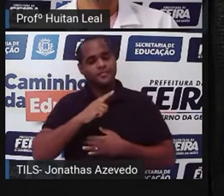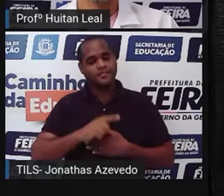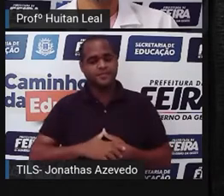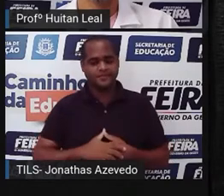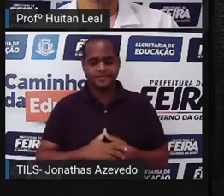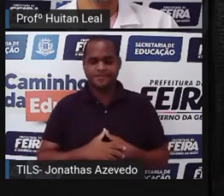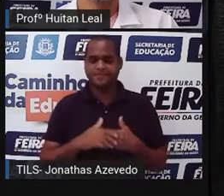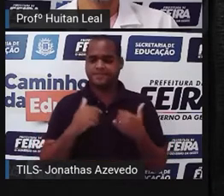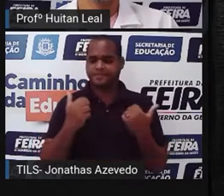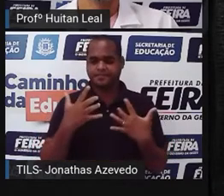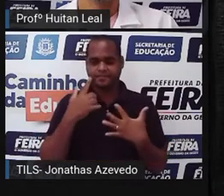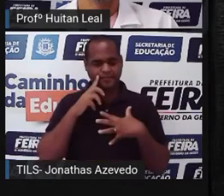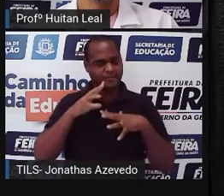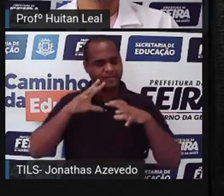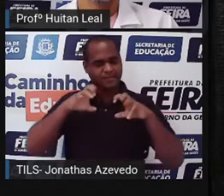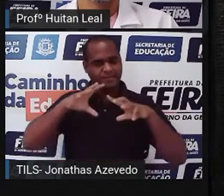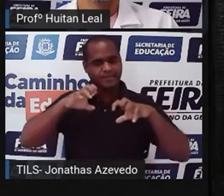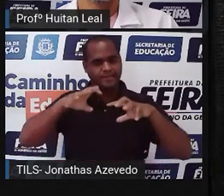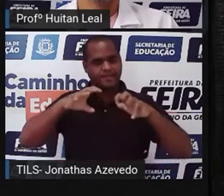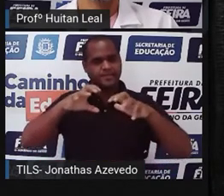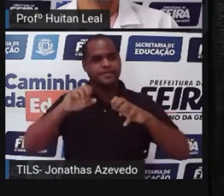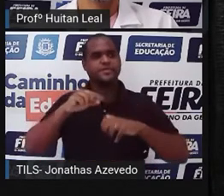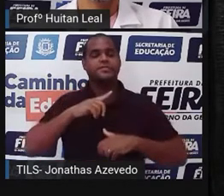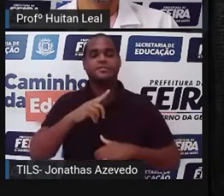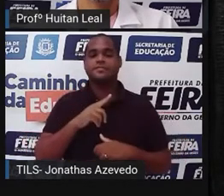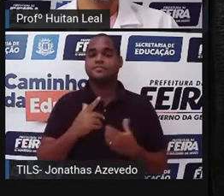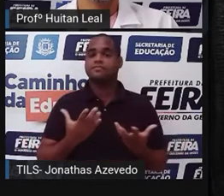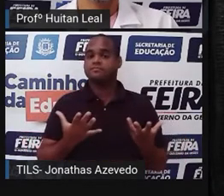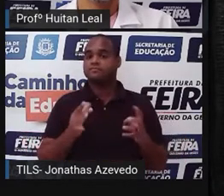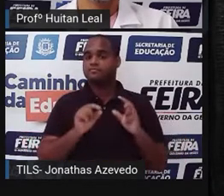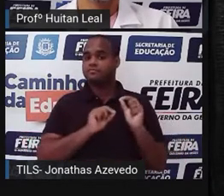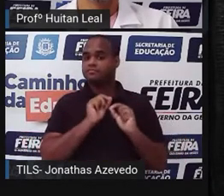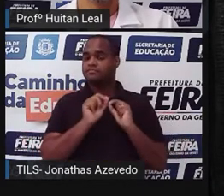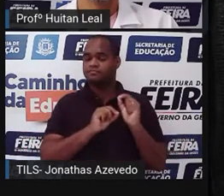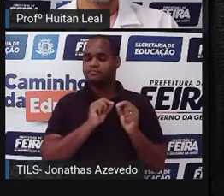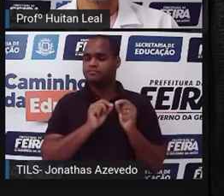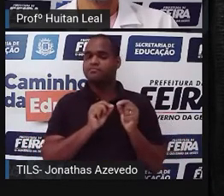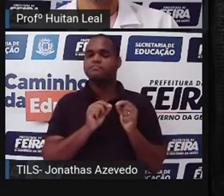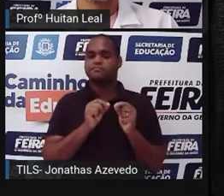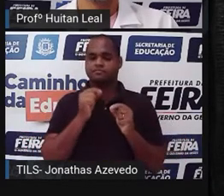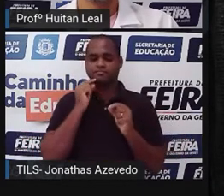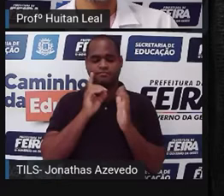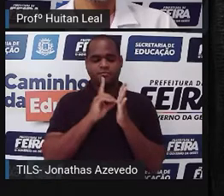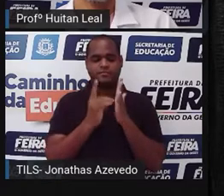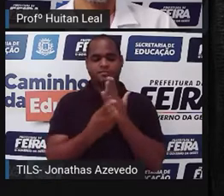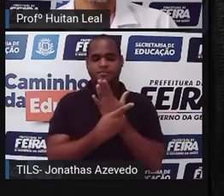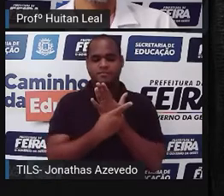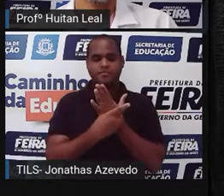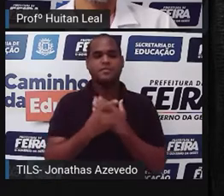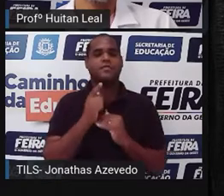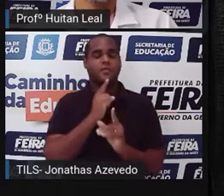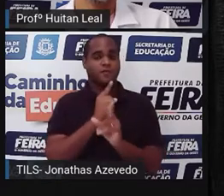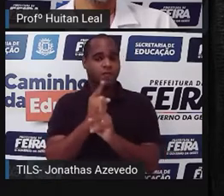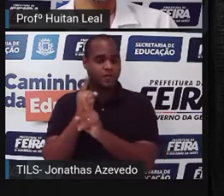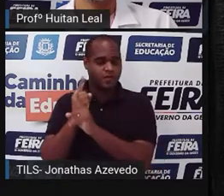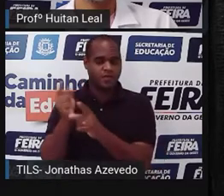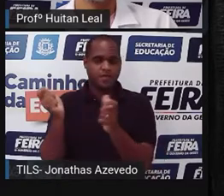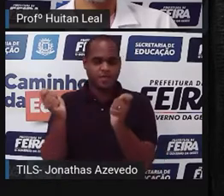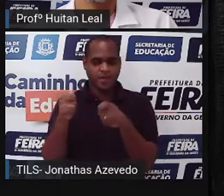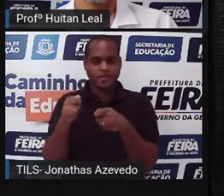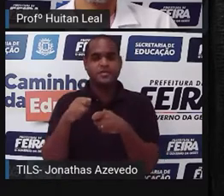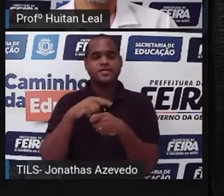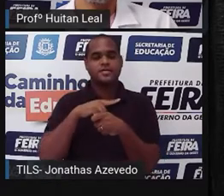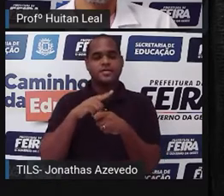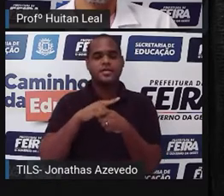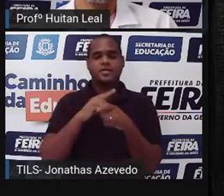quando se fala em terror, em assombração, não é? No dicionário a gente pode encontrar essas duas